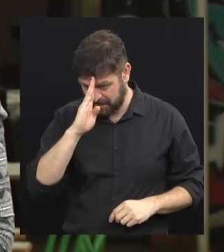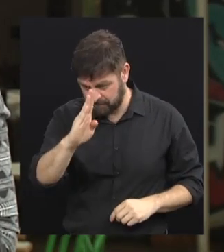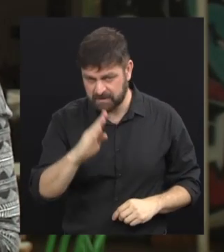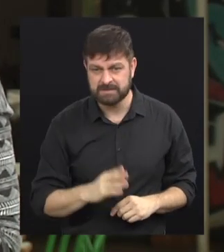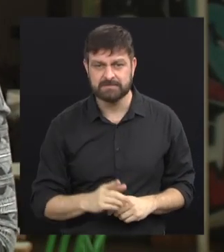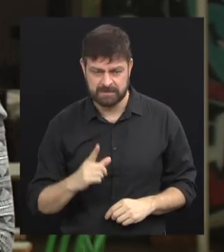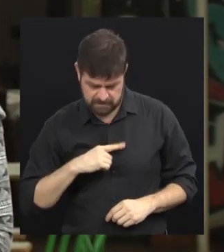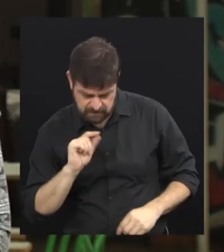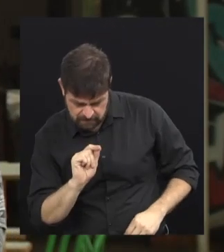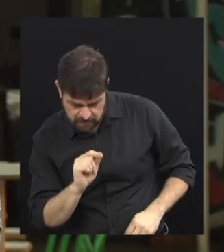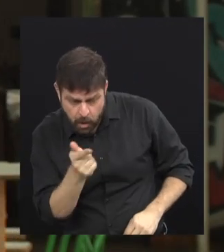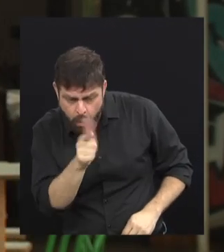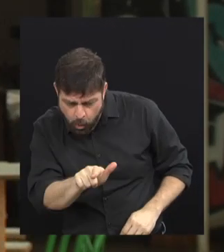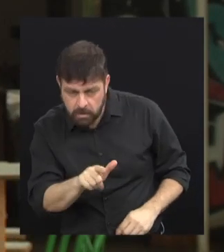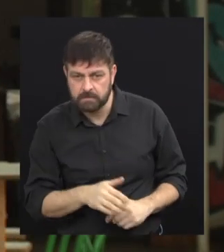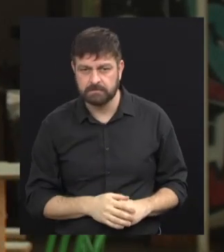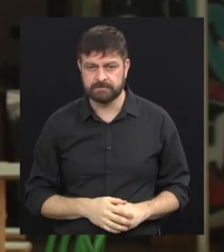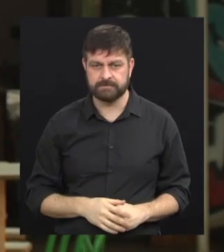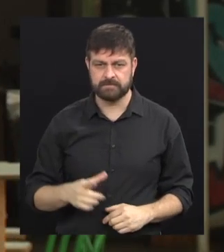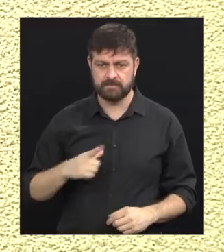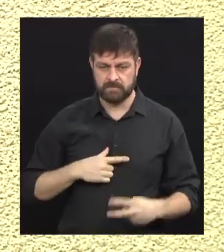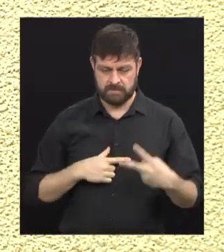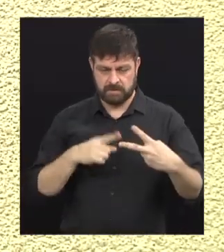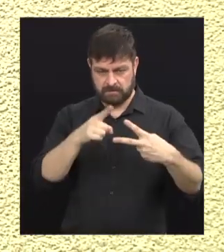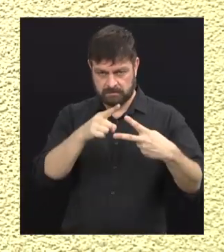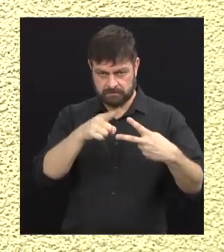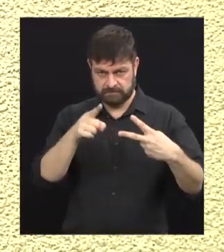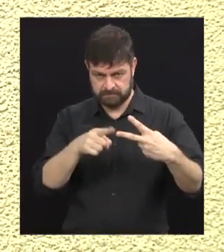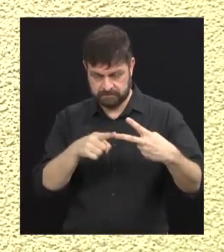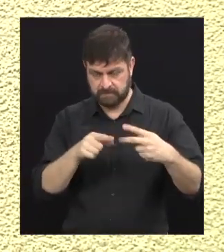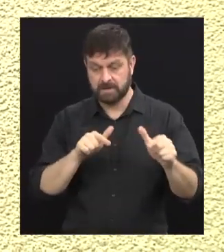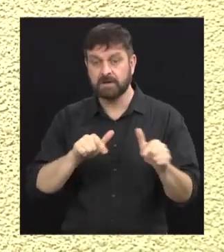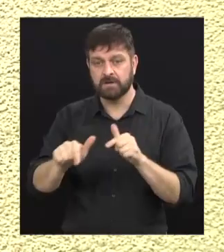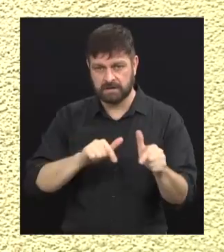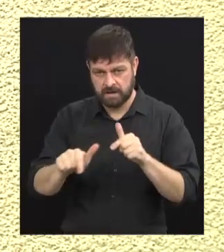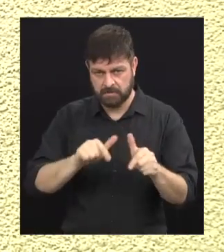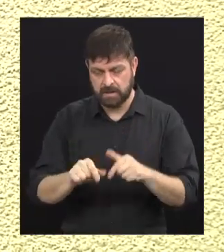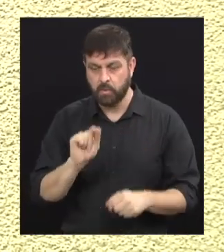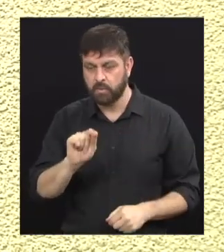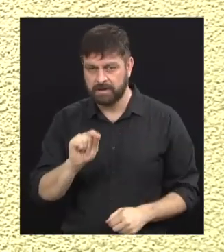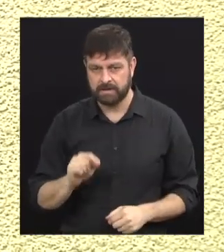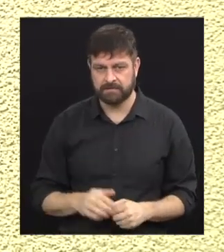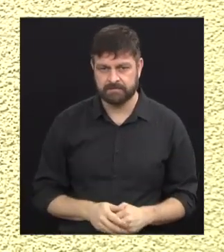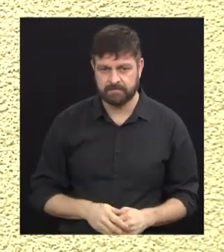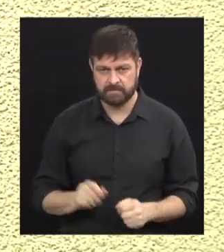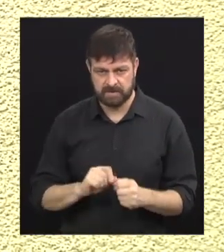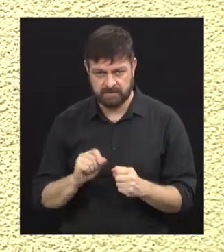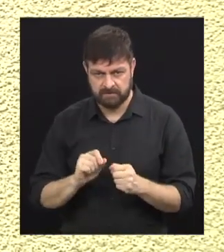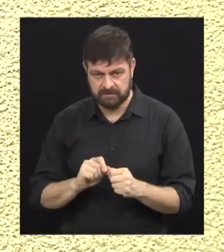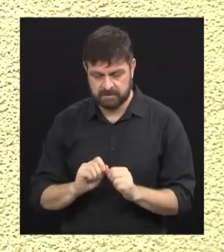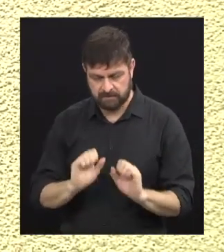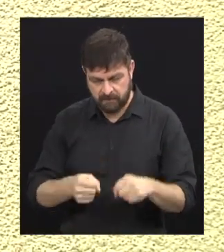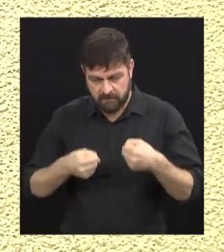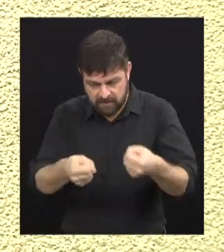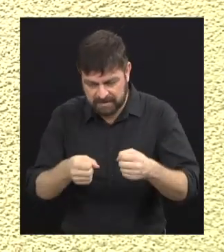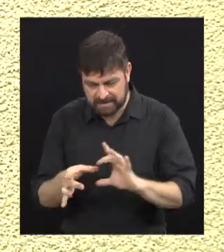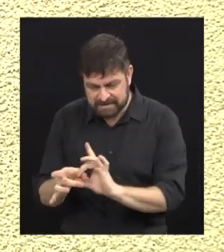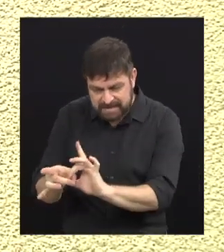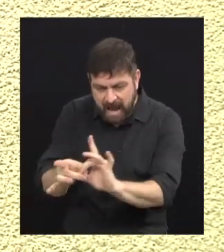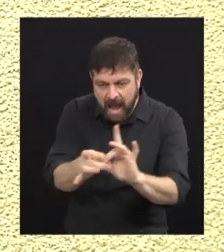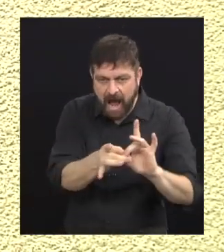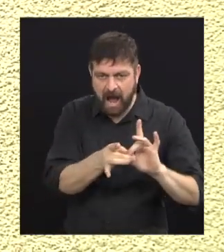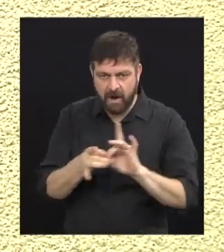para trabalho. Quais são? Nós temos dois programas que nós trabalhamos aqui, que é o Serviço de Convivência e Fortalecimento de Vínculos,